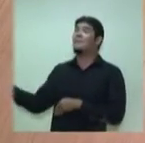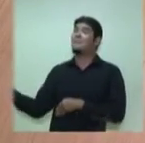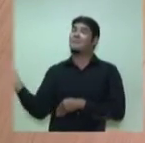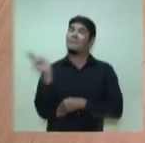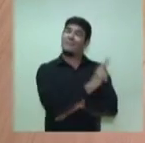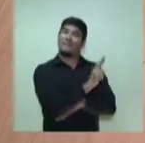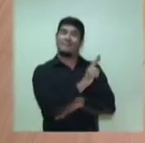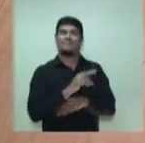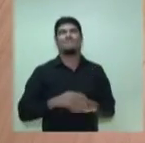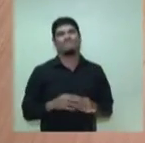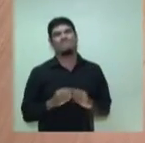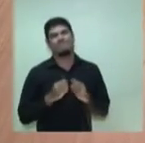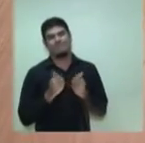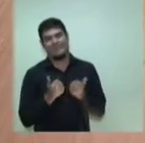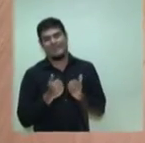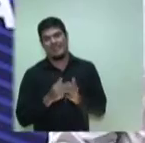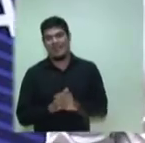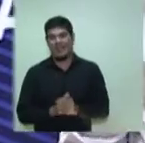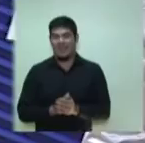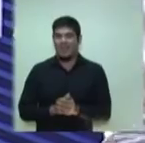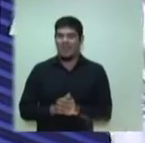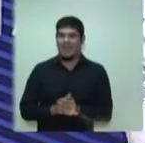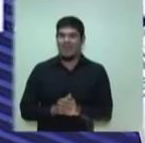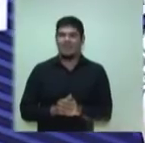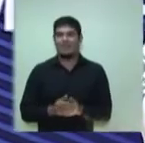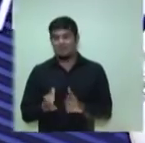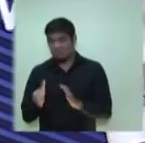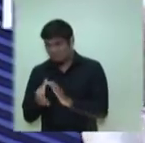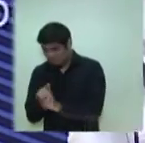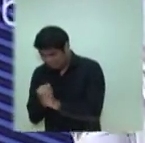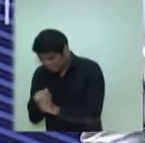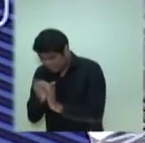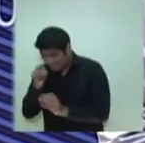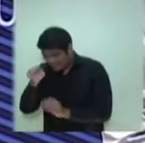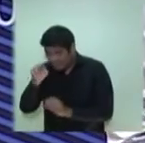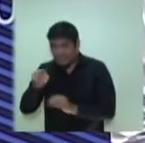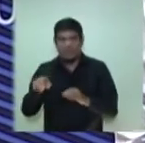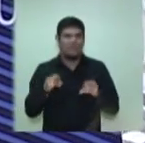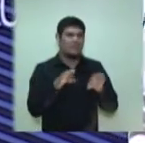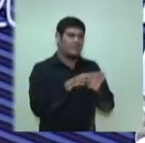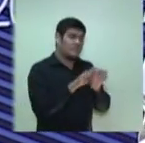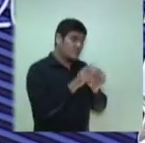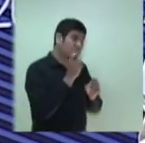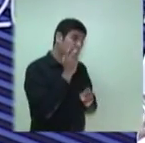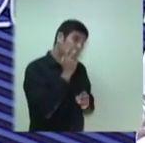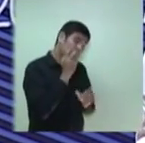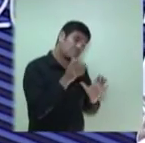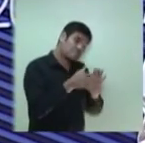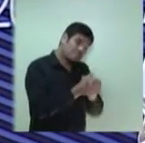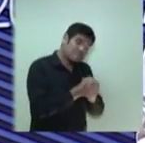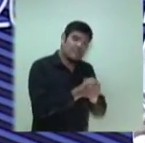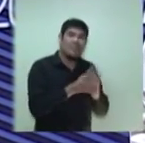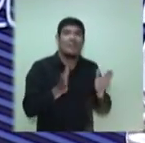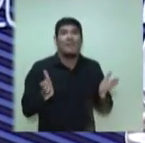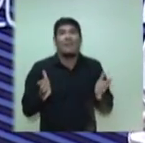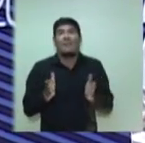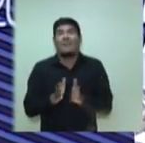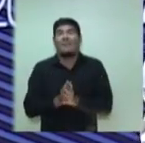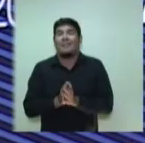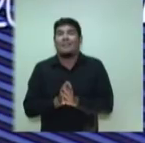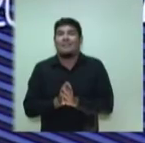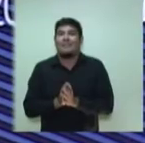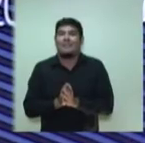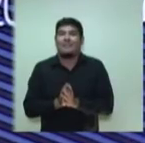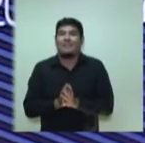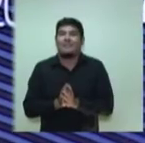adversário. Muito bem. Cumprimento você, o candidato Marcelo Ramos e o nosso ilustre